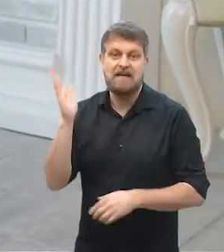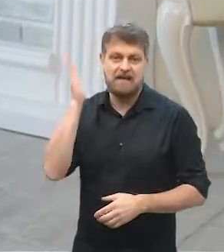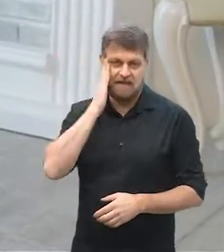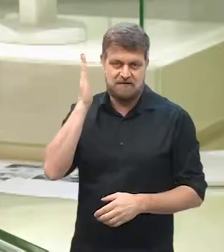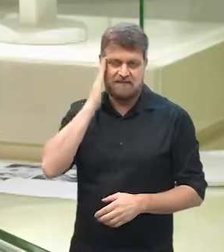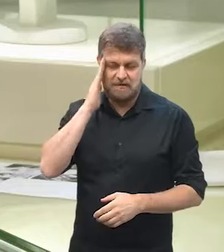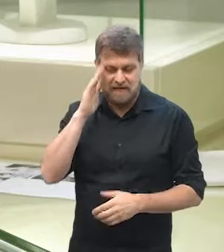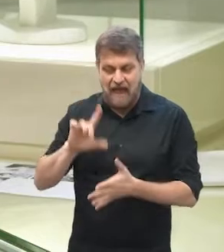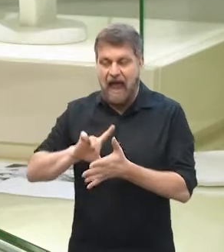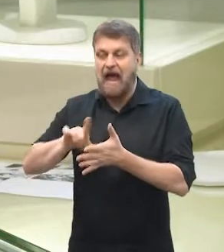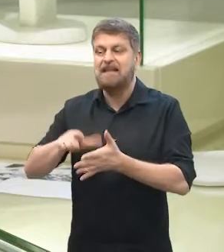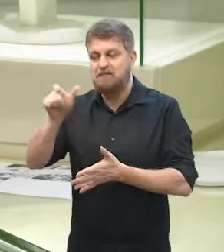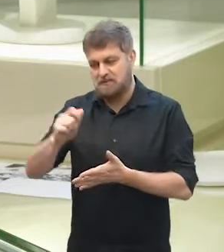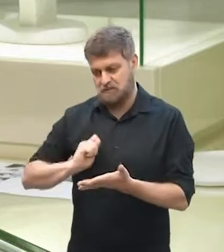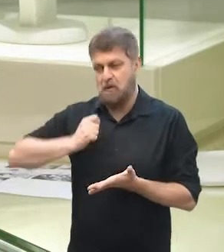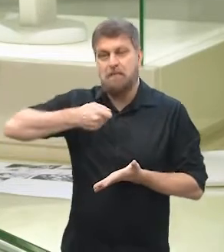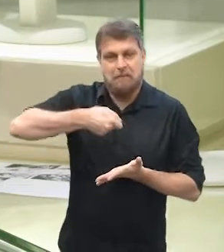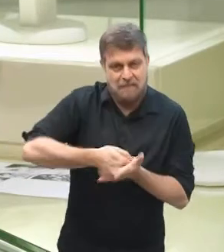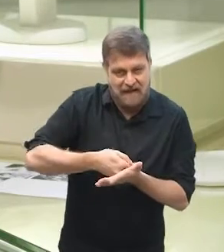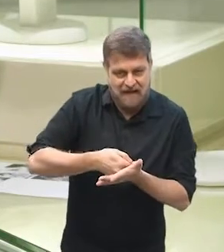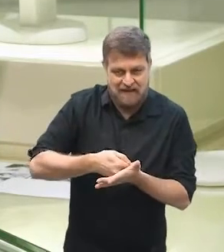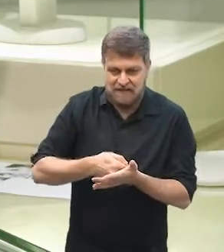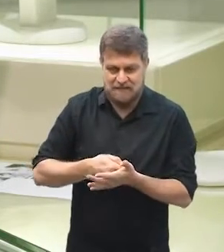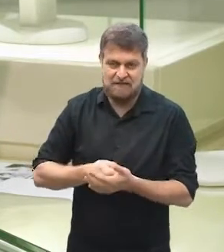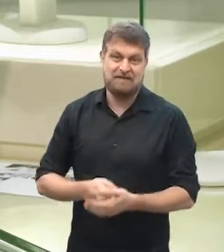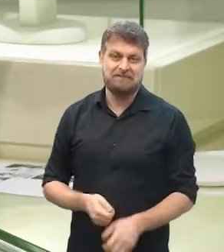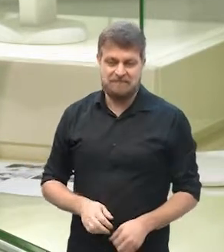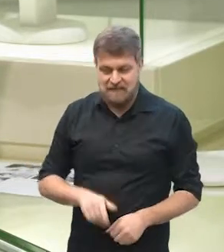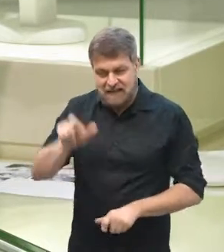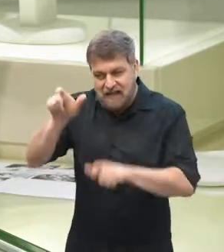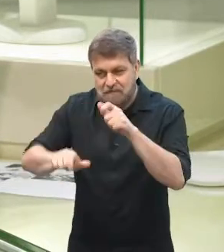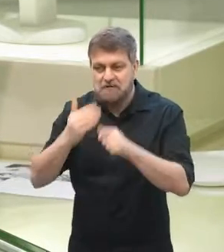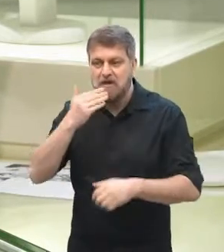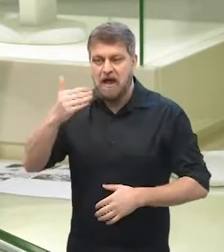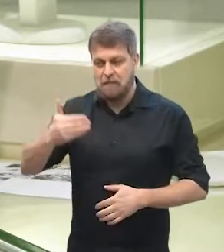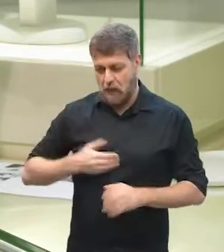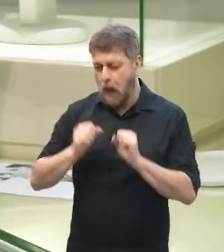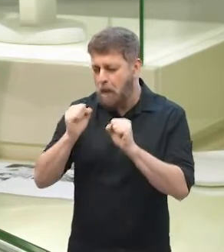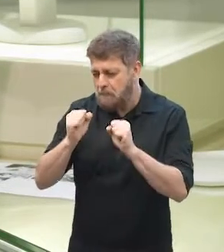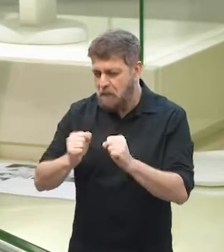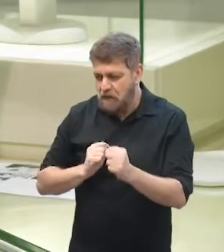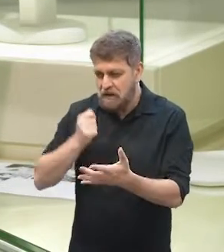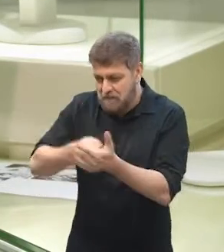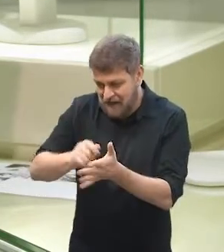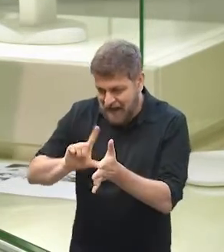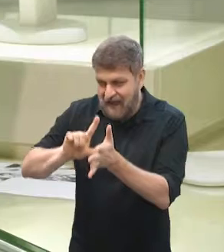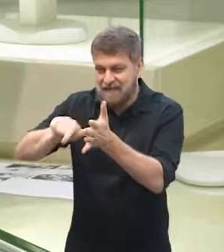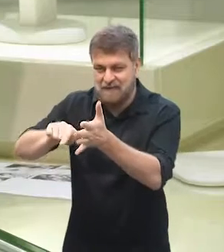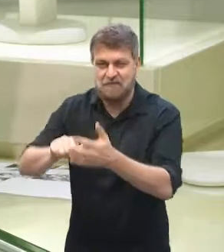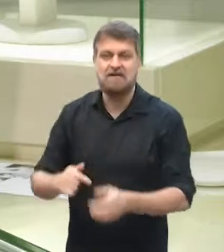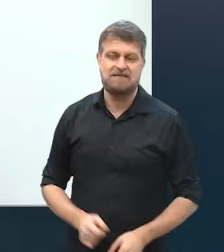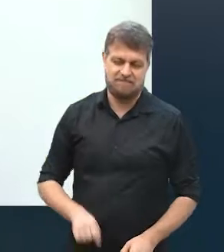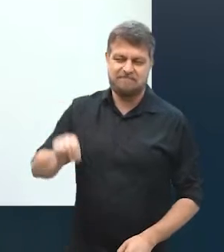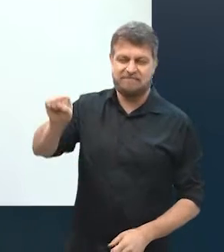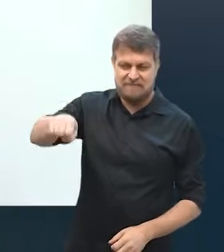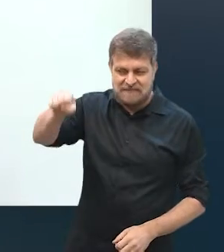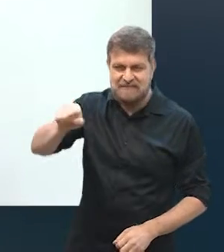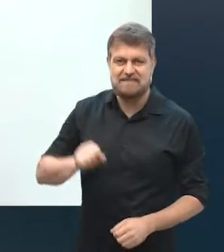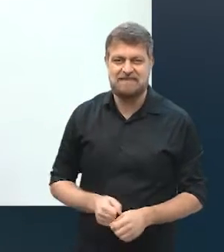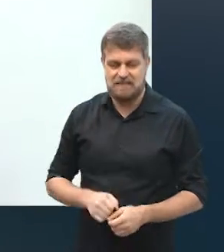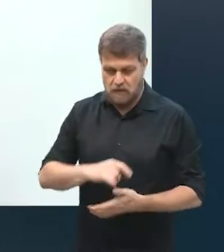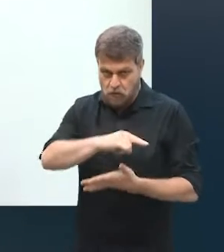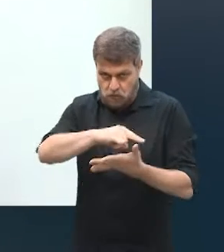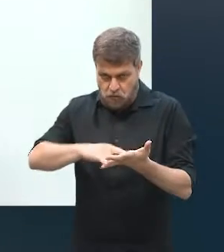podia vender o fiado, né, que é o que o pessoal procura bastante, assim, nesse mercado informal, então, eu vendia, fazia as